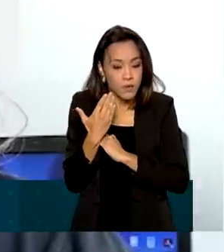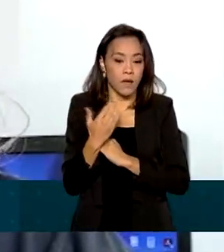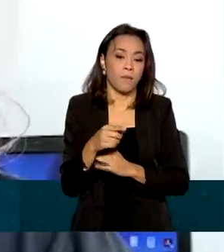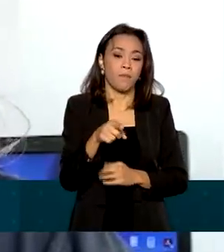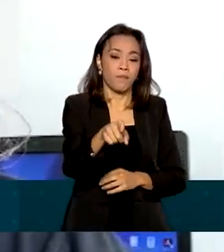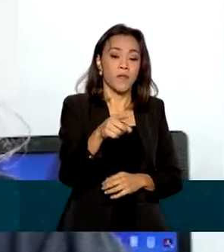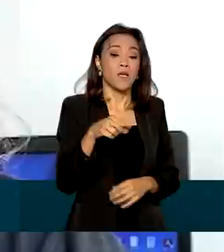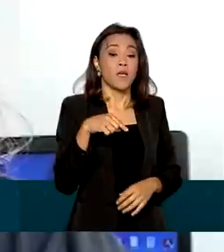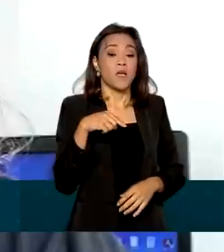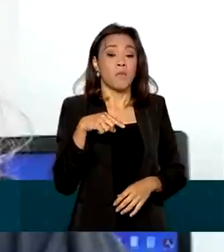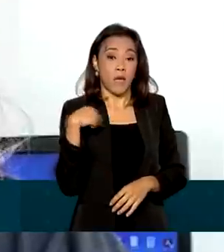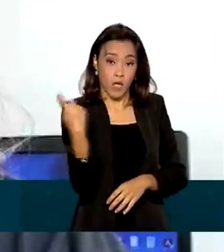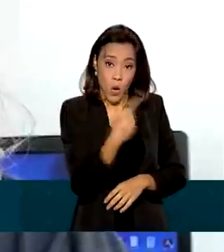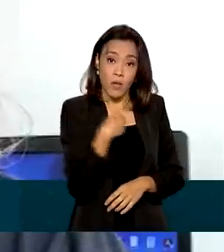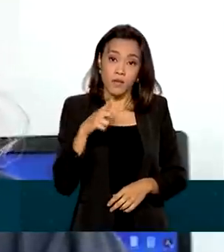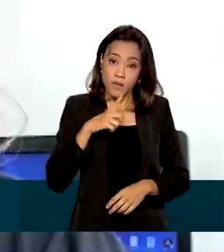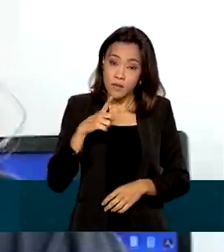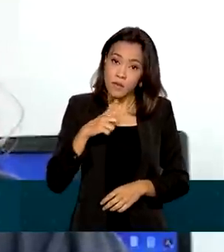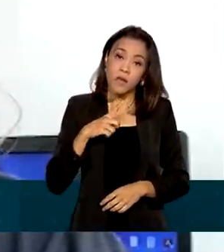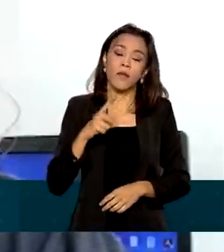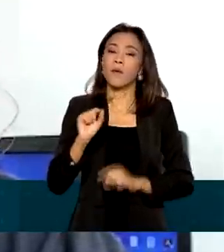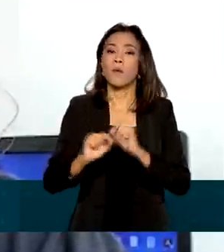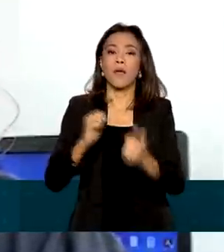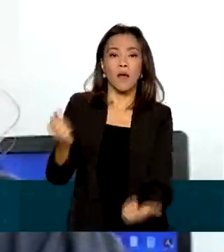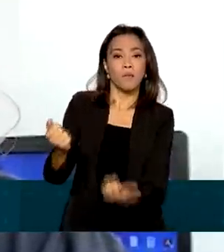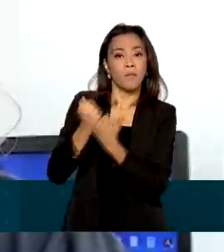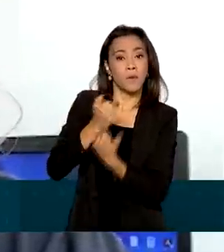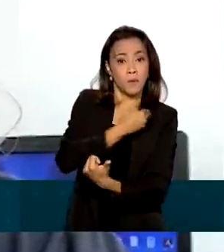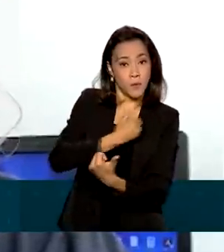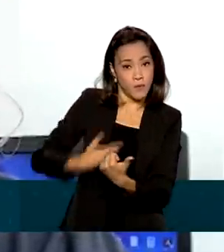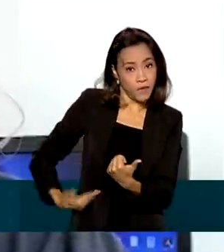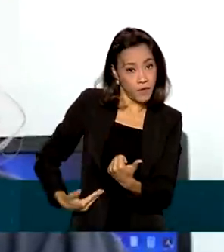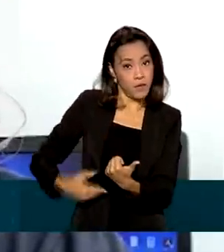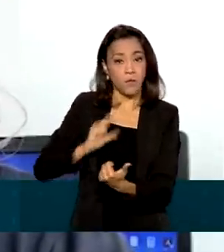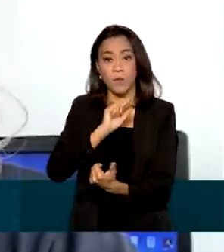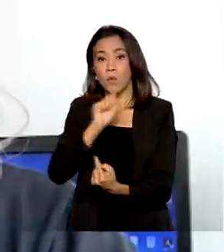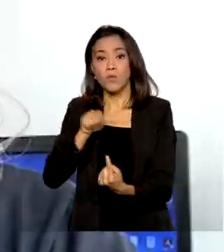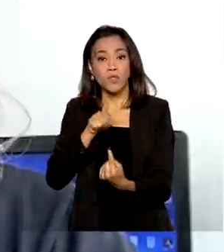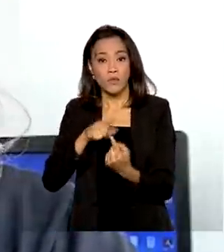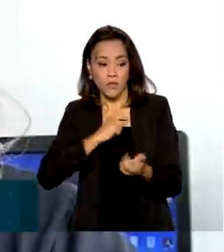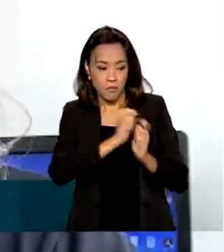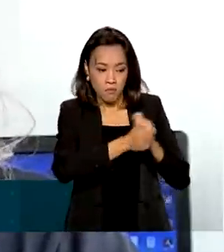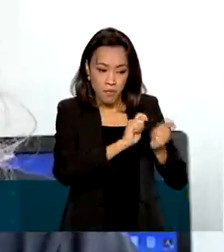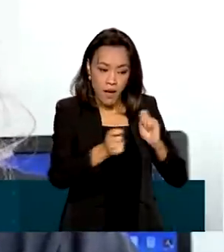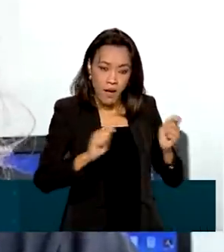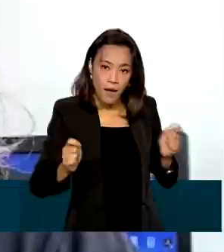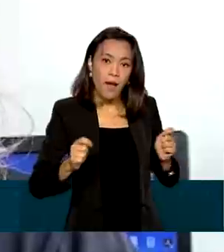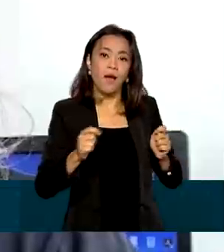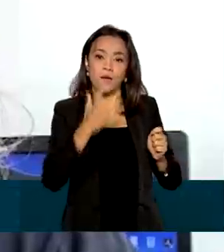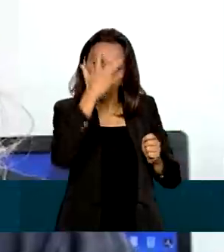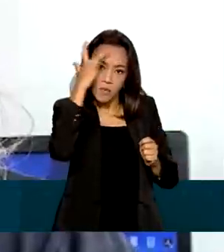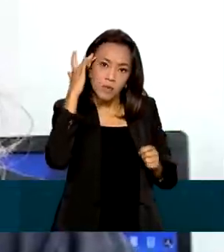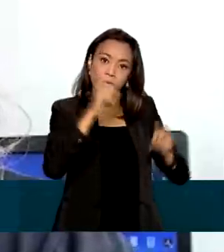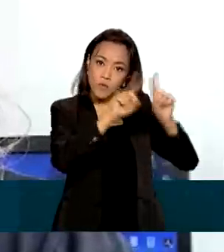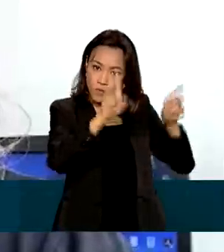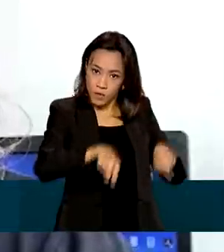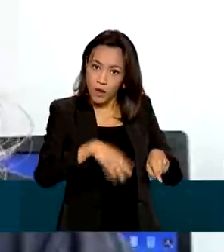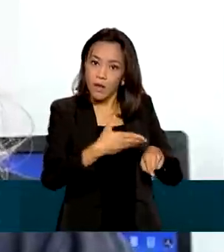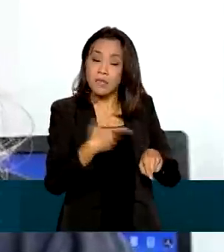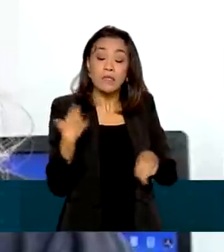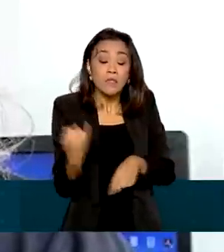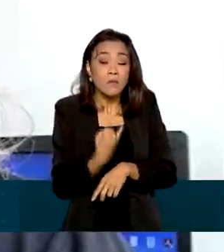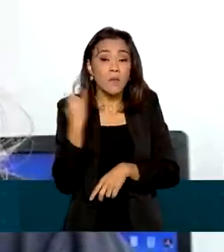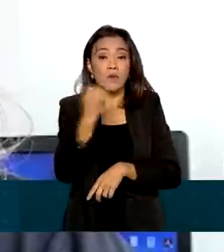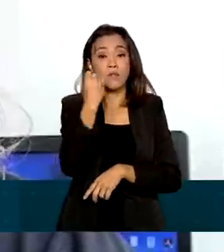governamental para ajudar no pagamento de salários dos funcionários é fundamental para que a gente